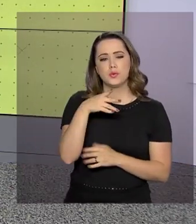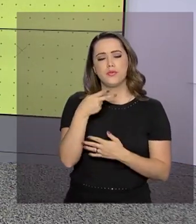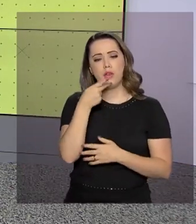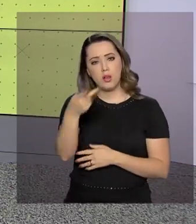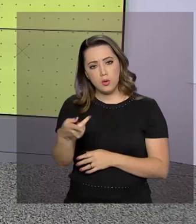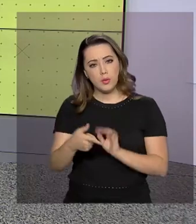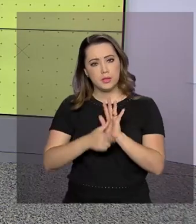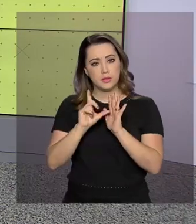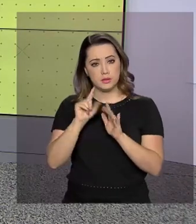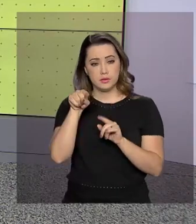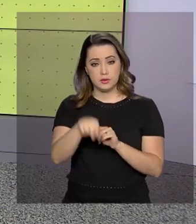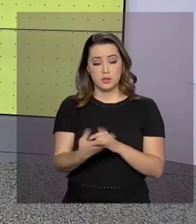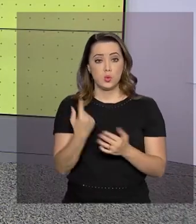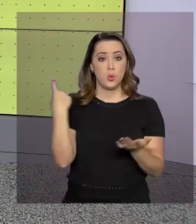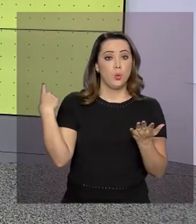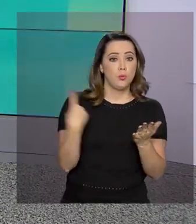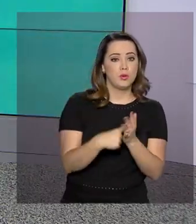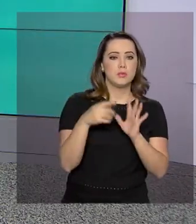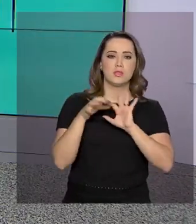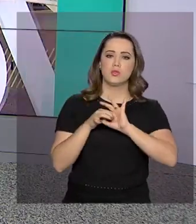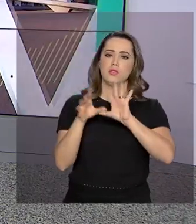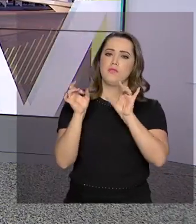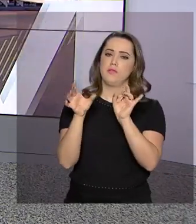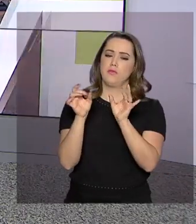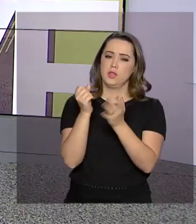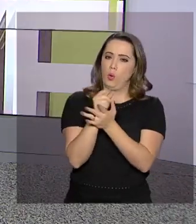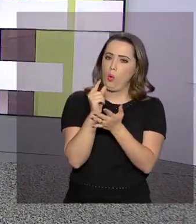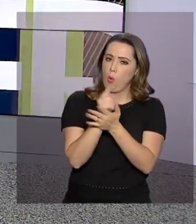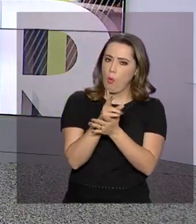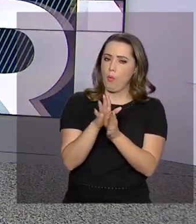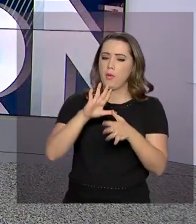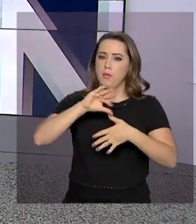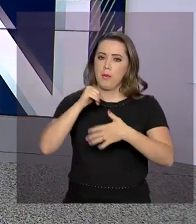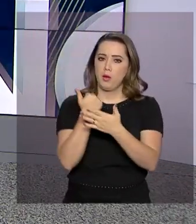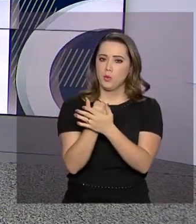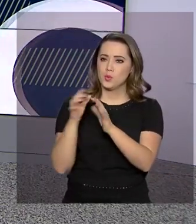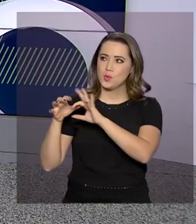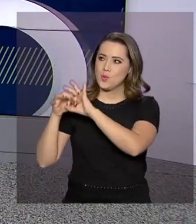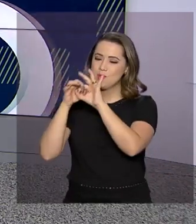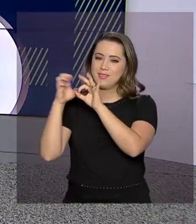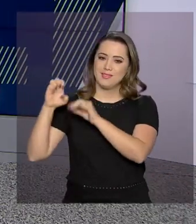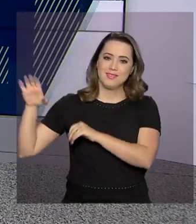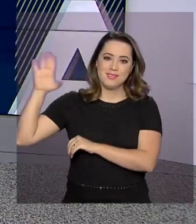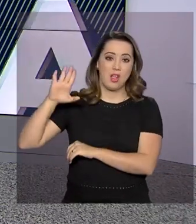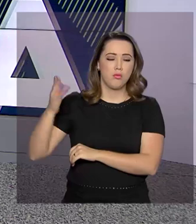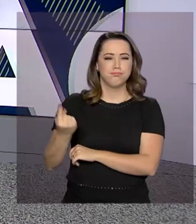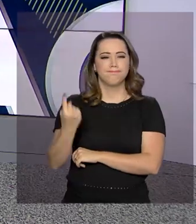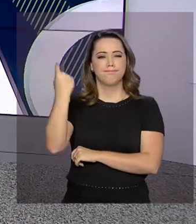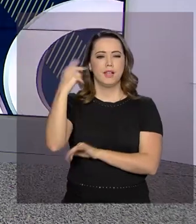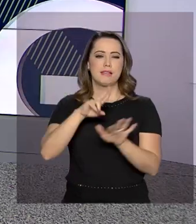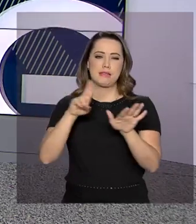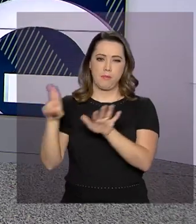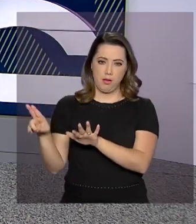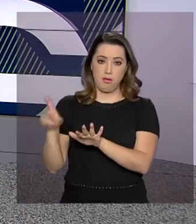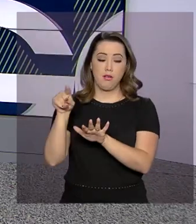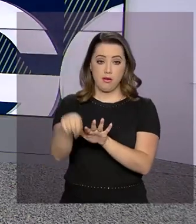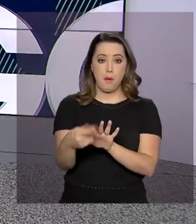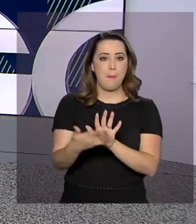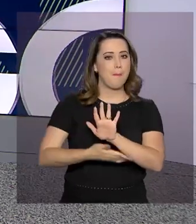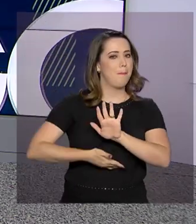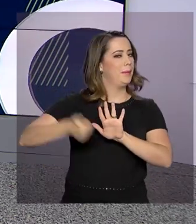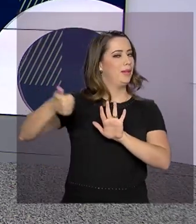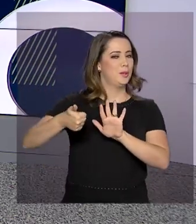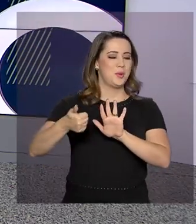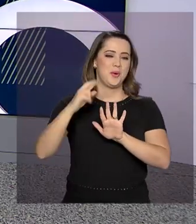há pouco que o acordo histórico de livre comércio, fechado entre Mercosul e União Europeia, na última semana, irá melhorar os